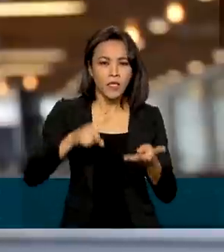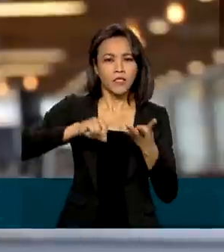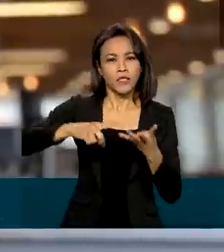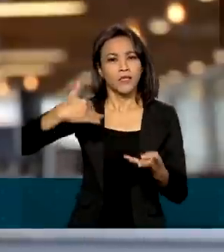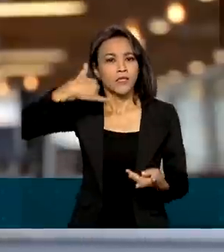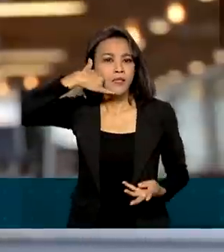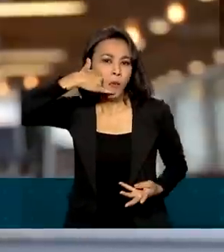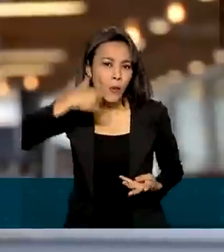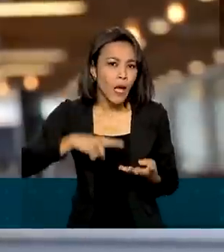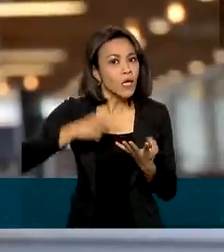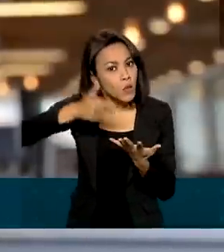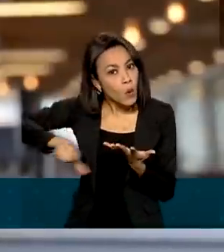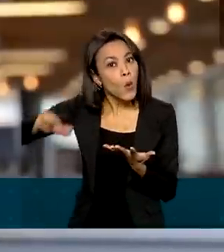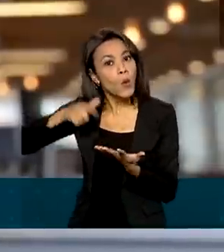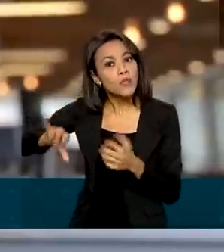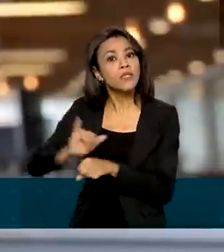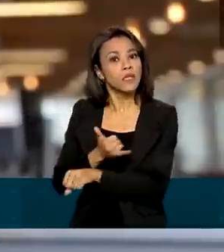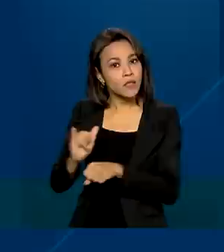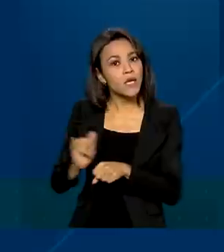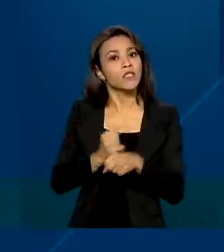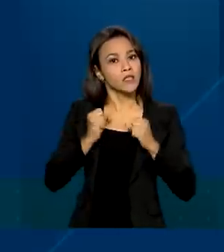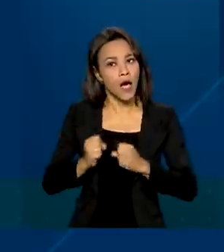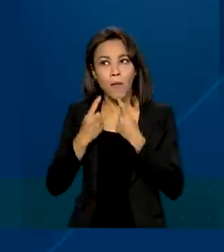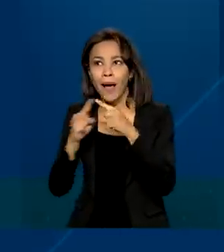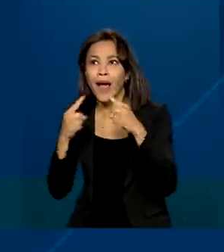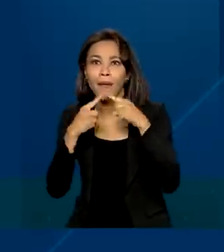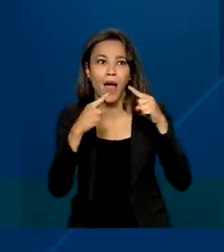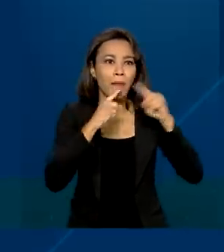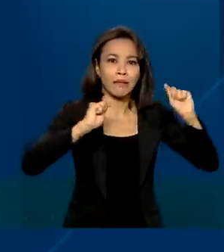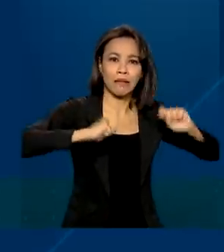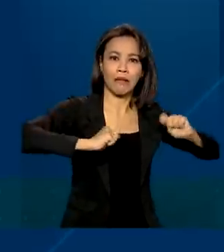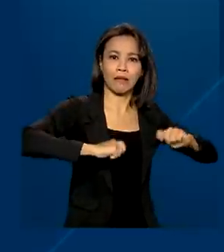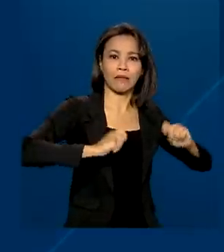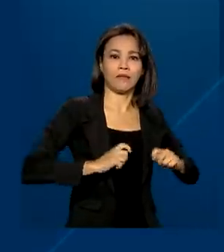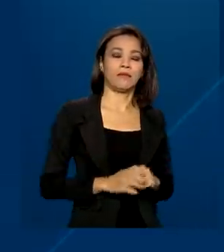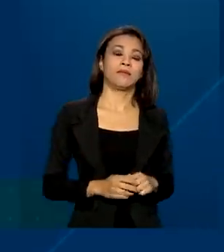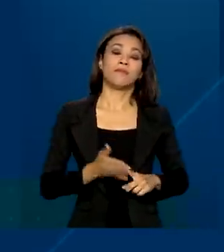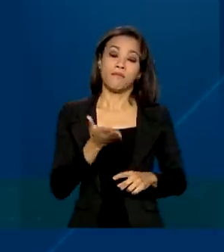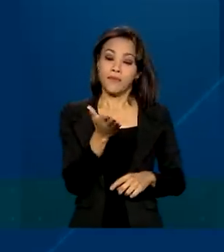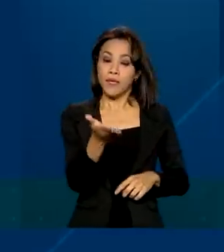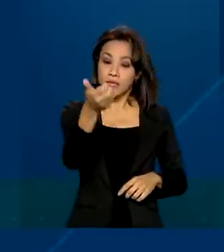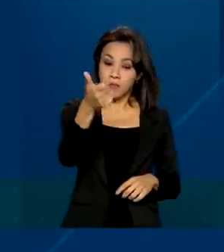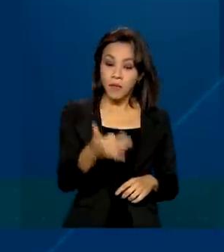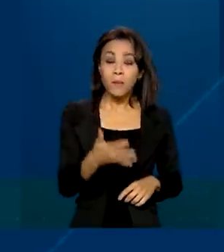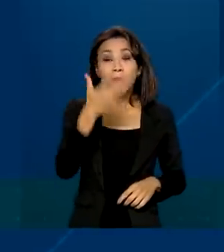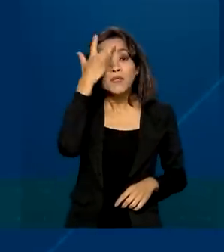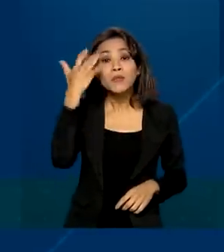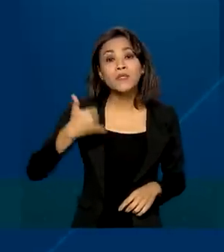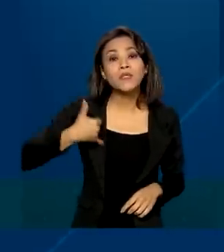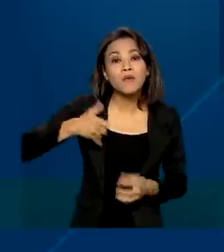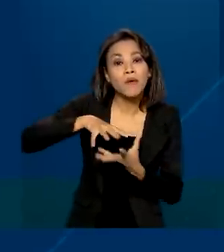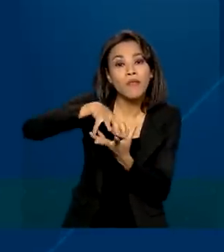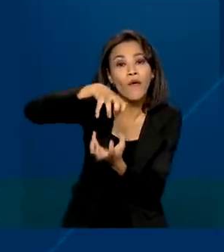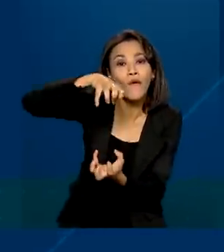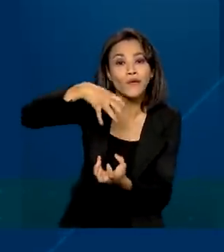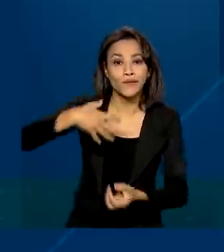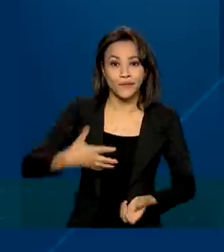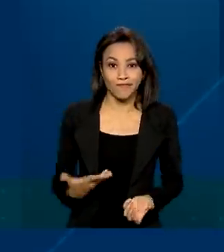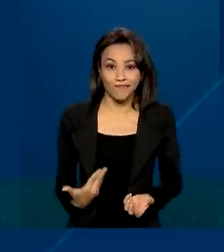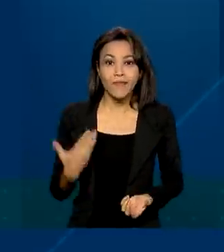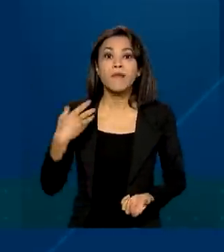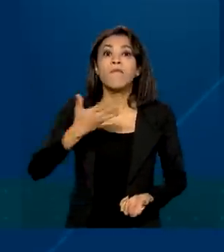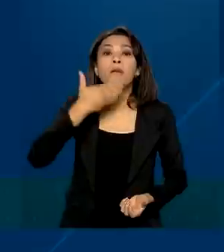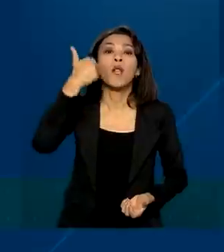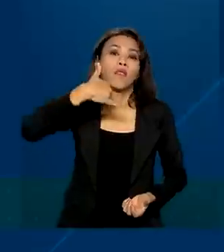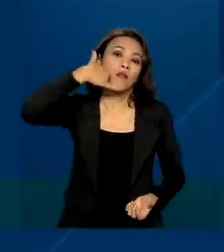e outras ferramentas digitais. Consumidores de idade mais avançada costumam preferir o atendimento